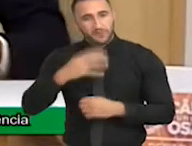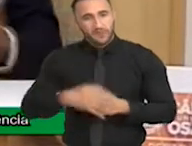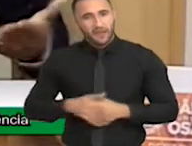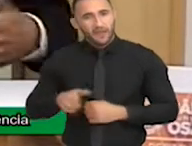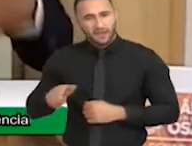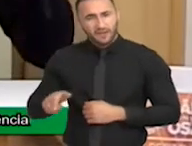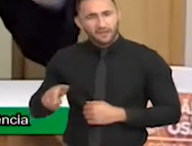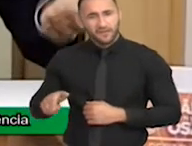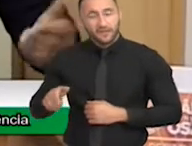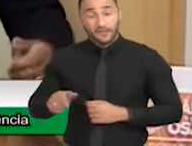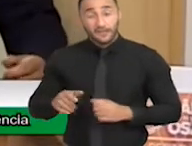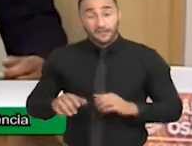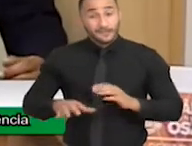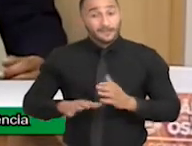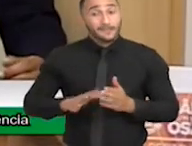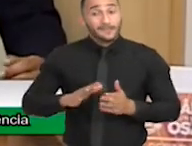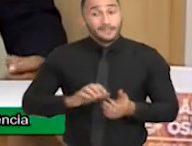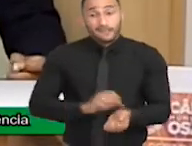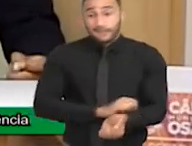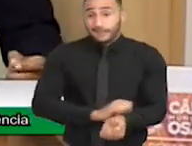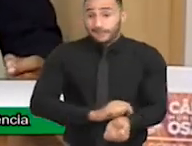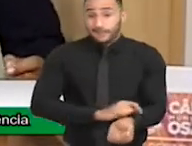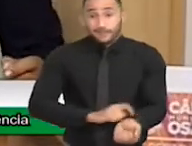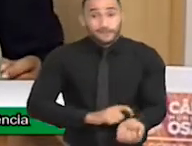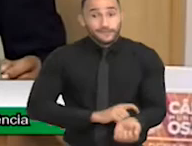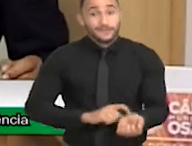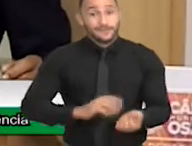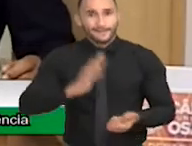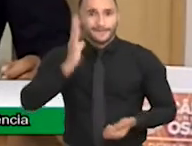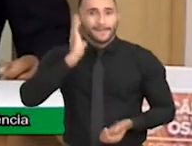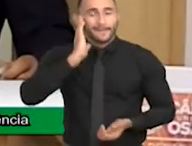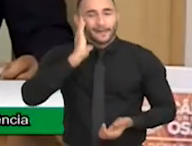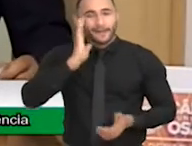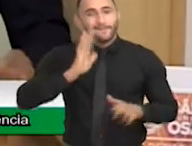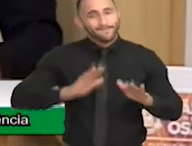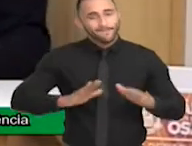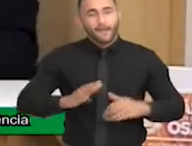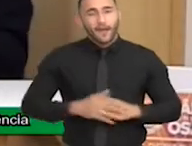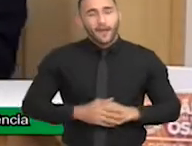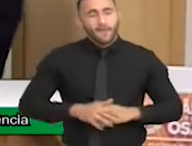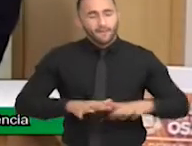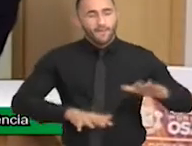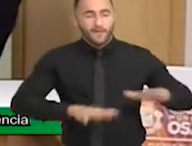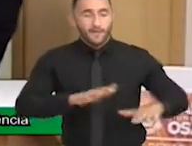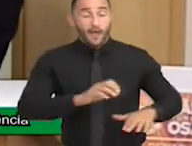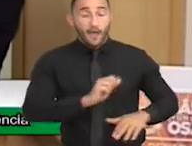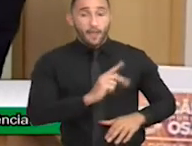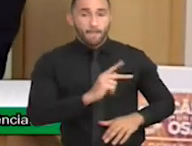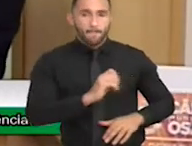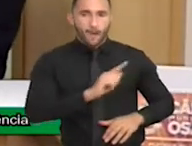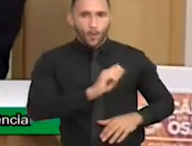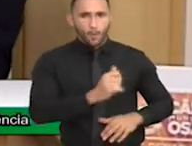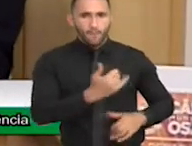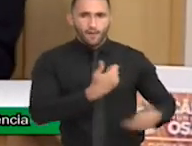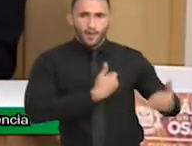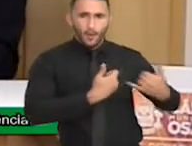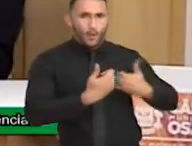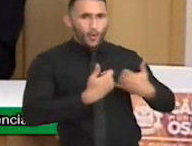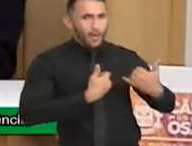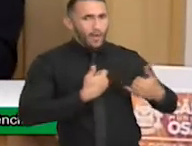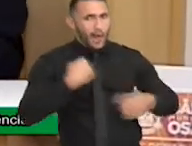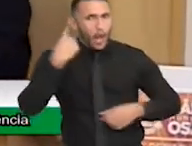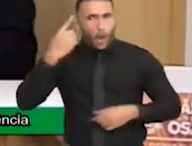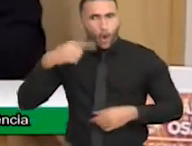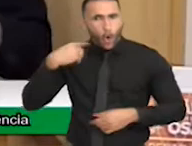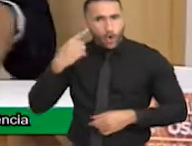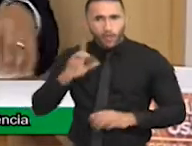quando se expressam, quando falam com a gente. E aí você falou, Ana Paula, que no meu gabinete não vim falar que as mulheres é loucas, porque eu já dou o